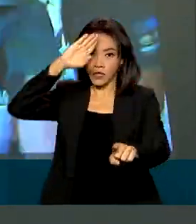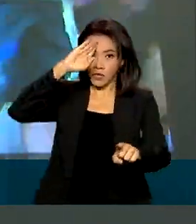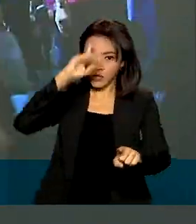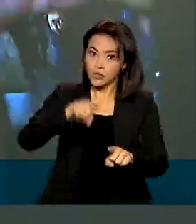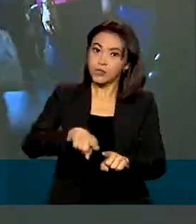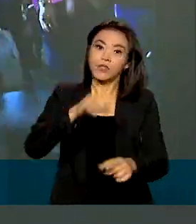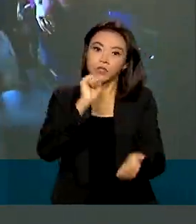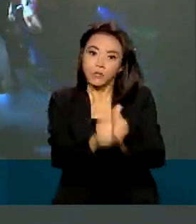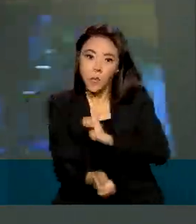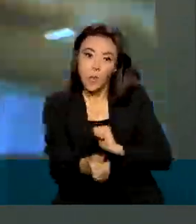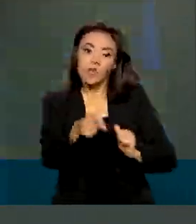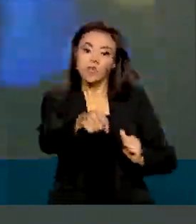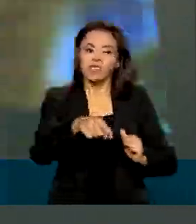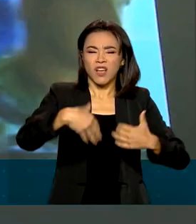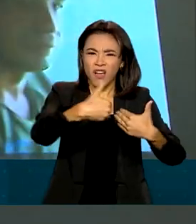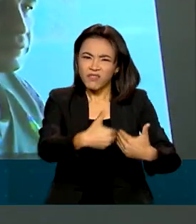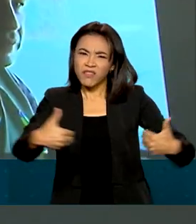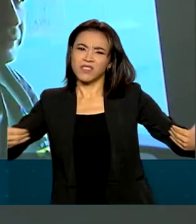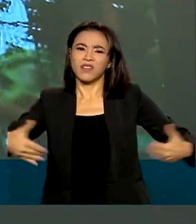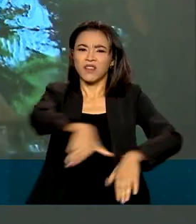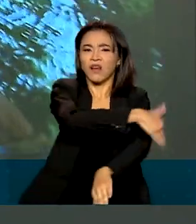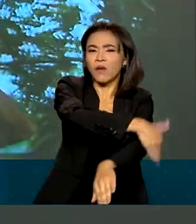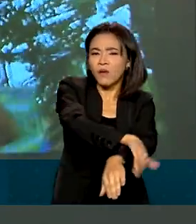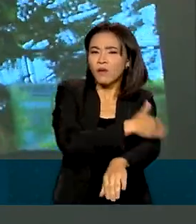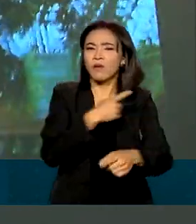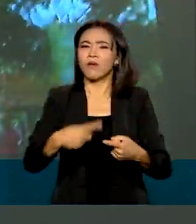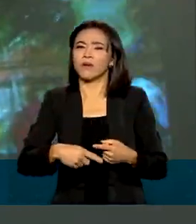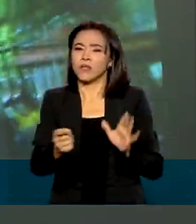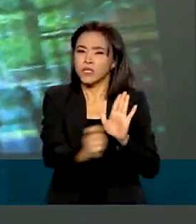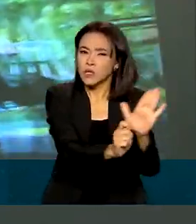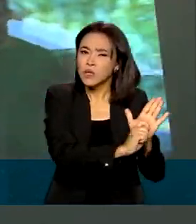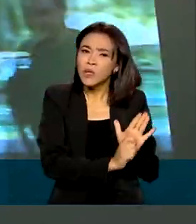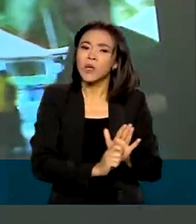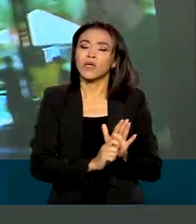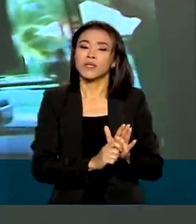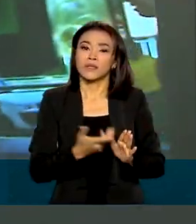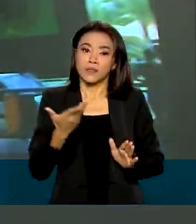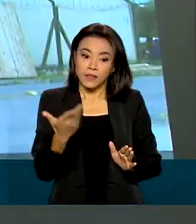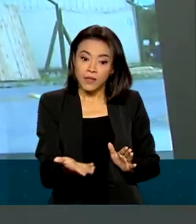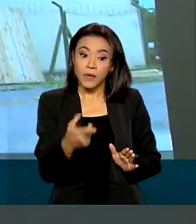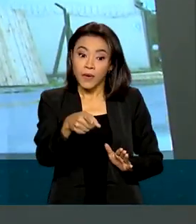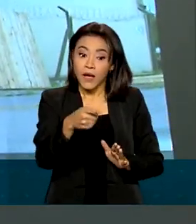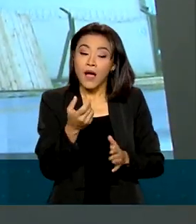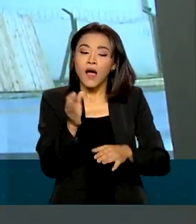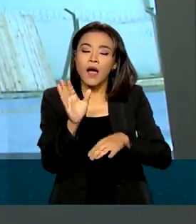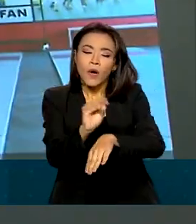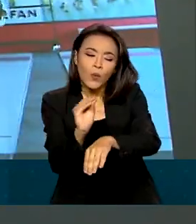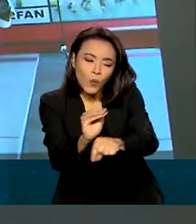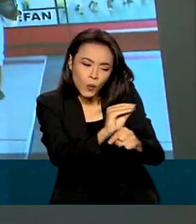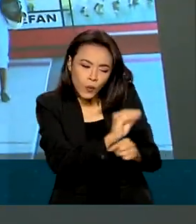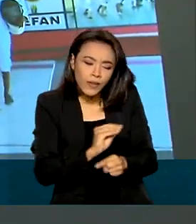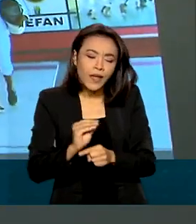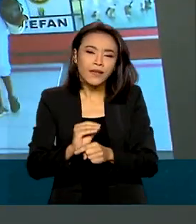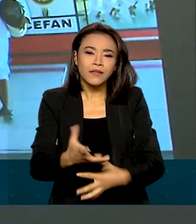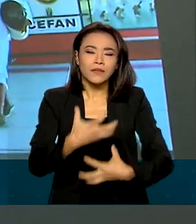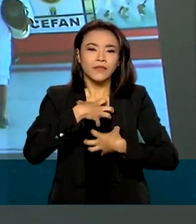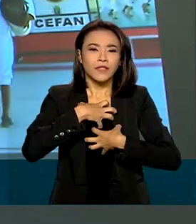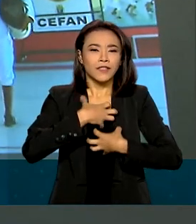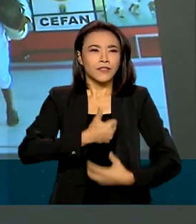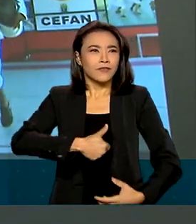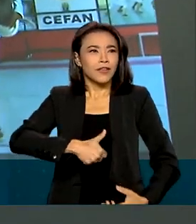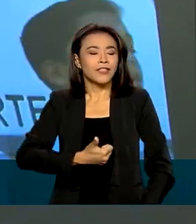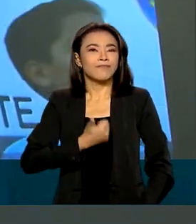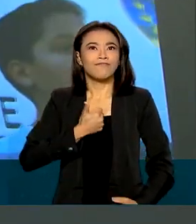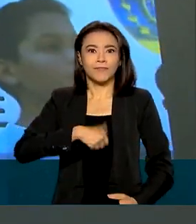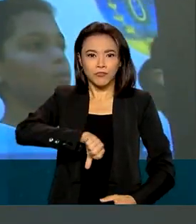crianças e jovens das ruas e das drogas. A sensação de acolhimento eleva a autoestima e abre